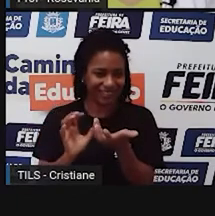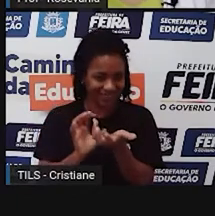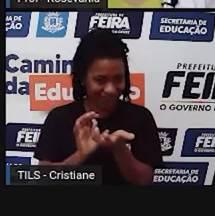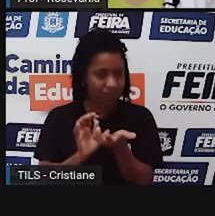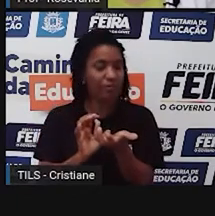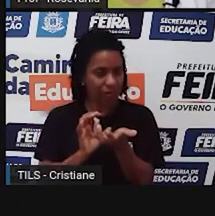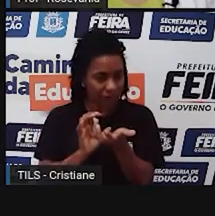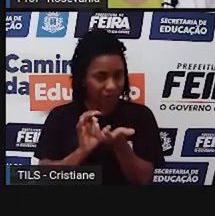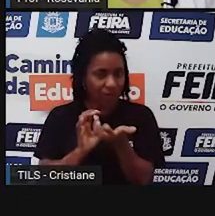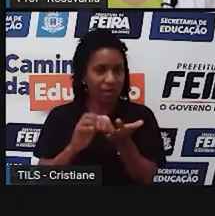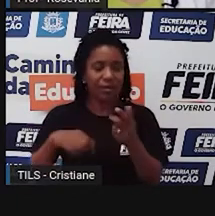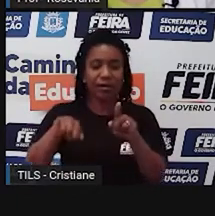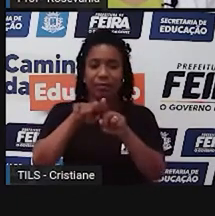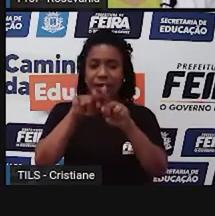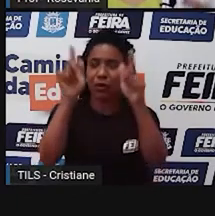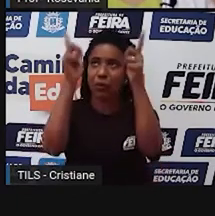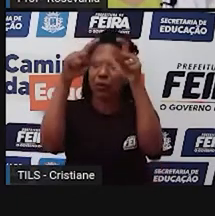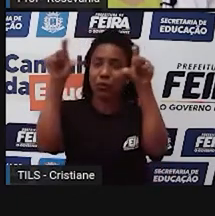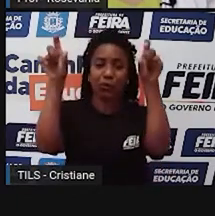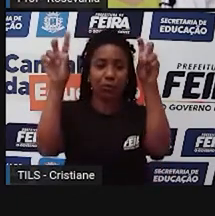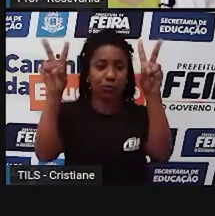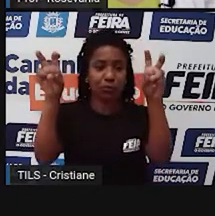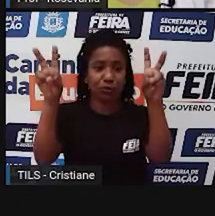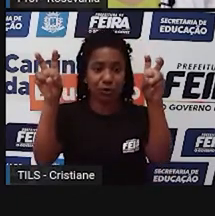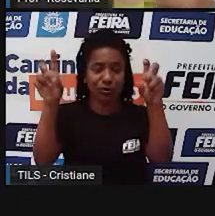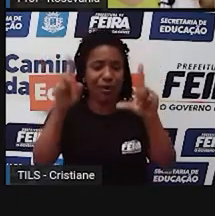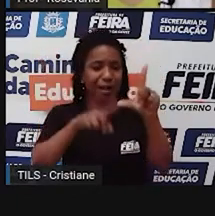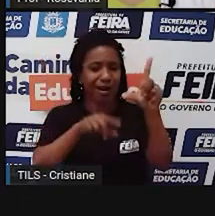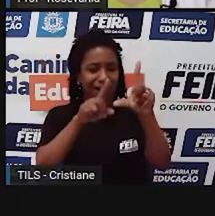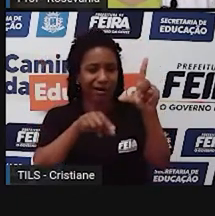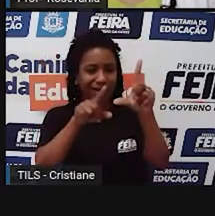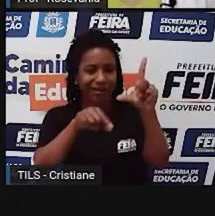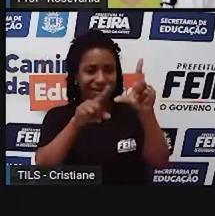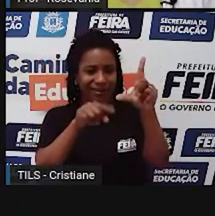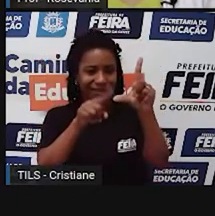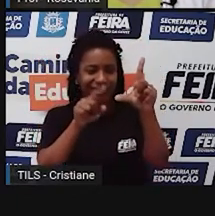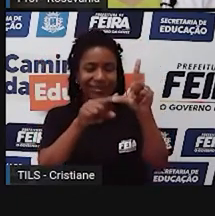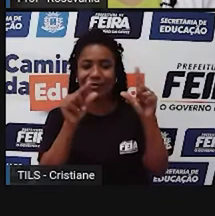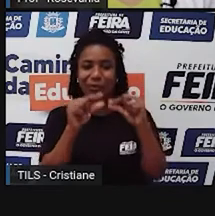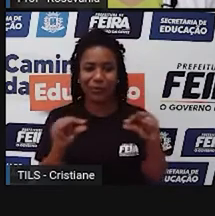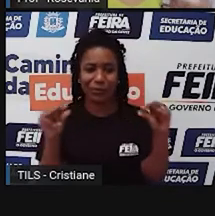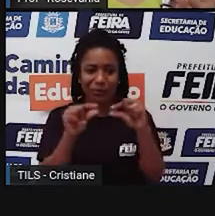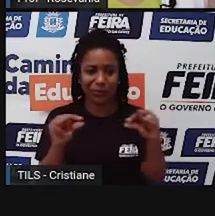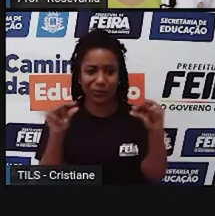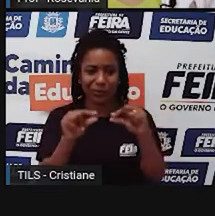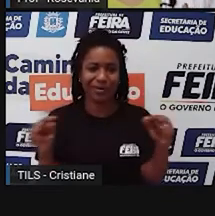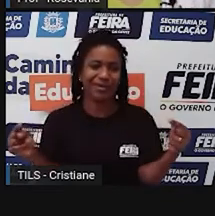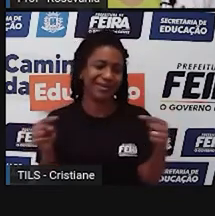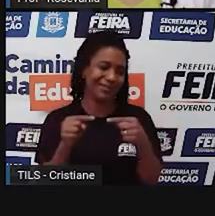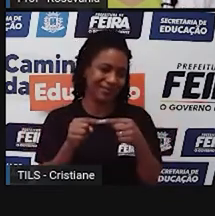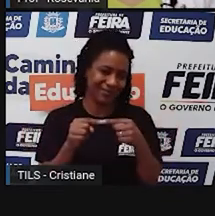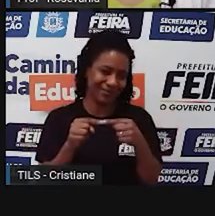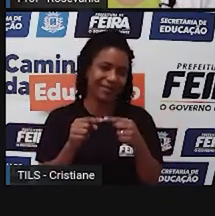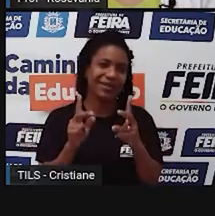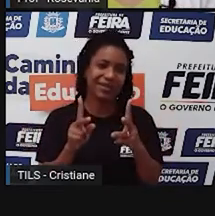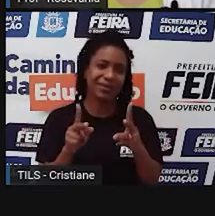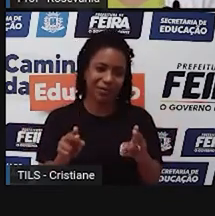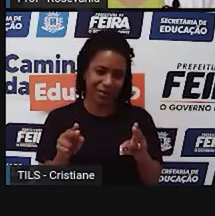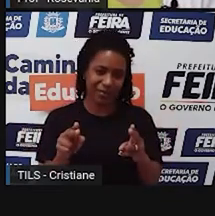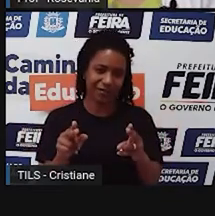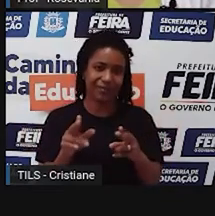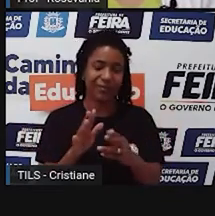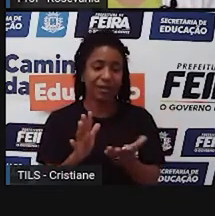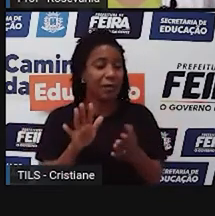disposição, né, do título, da fonte, da legenda também é semelhante. É claro que muda a parte